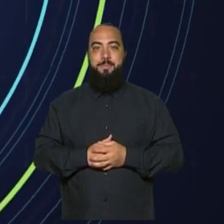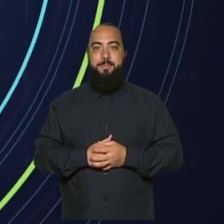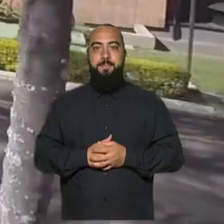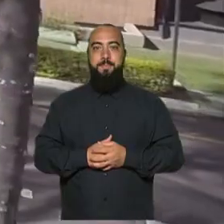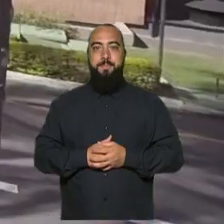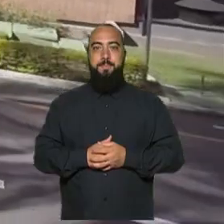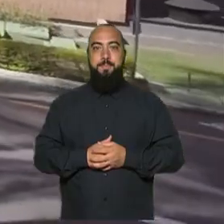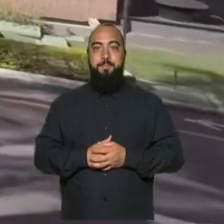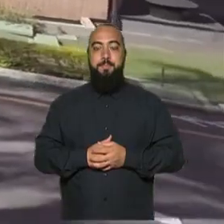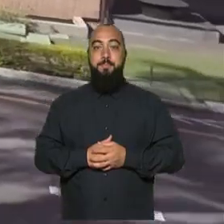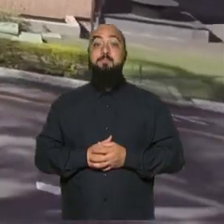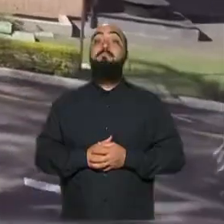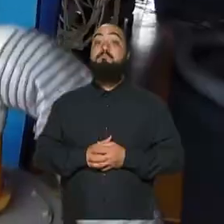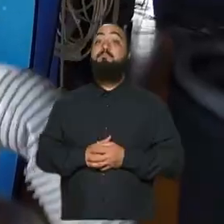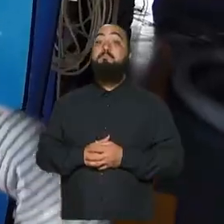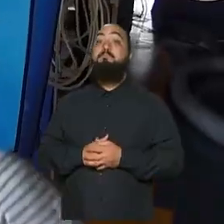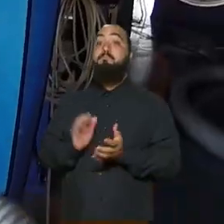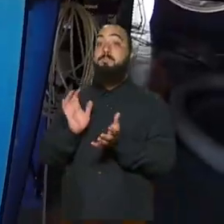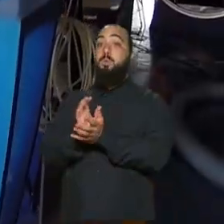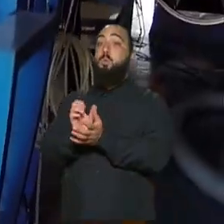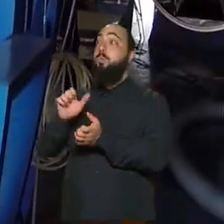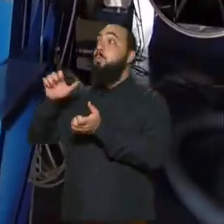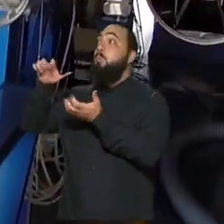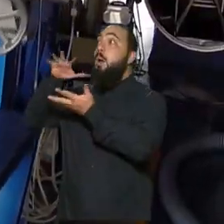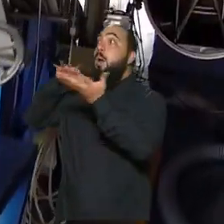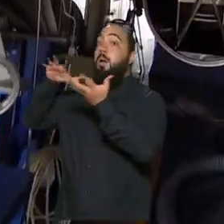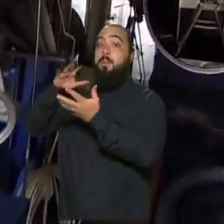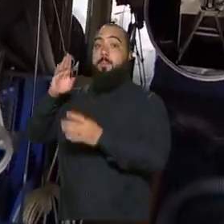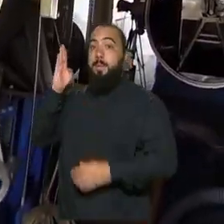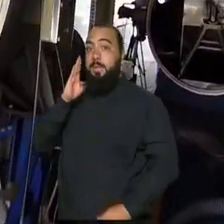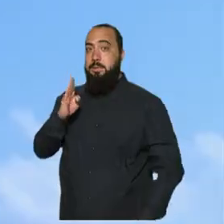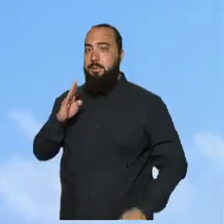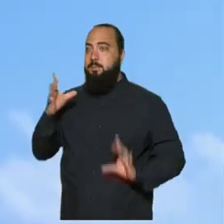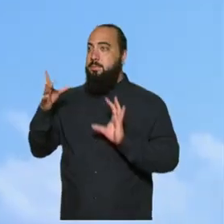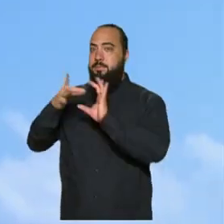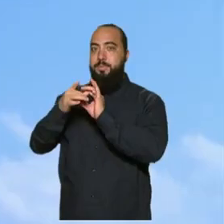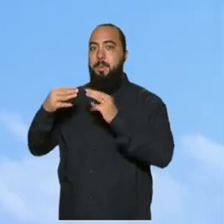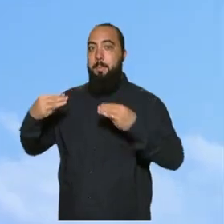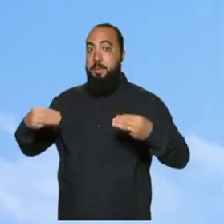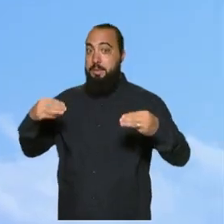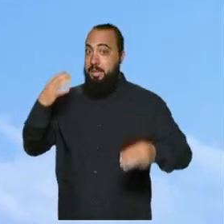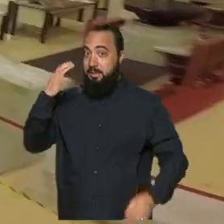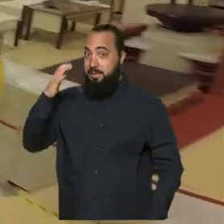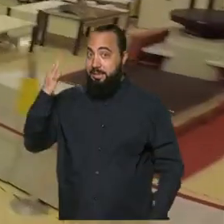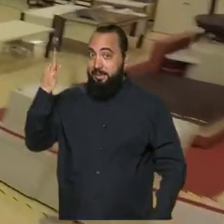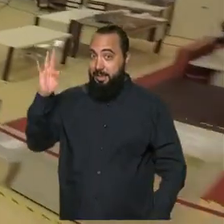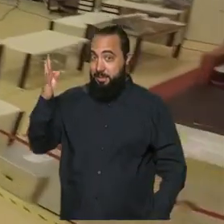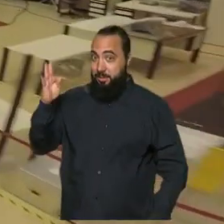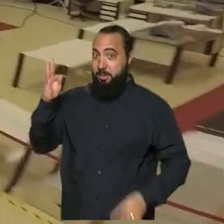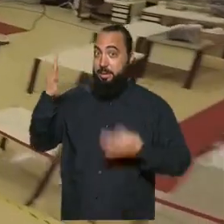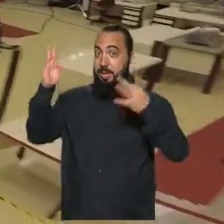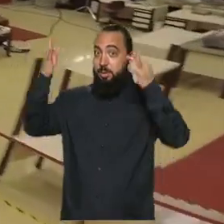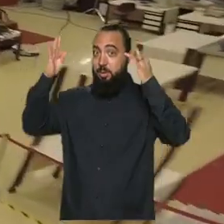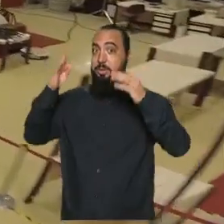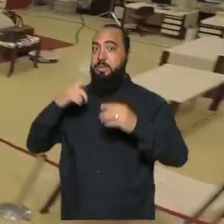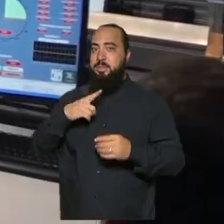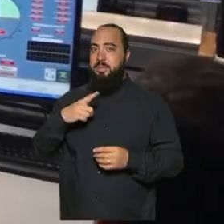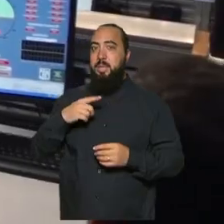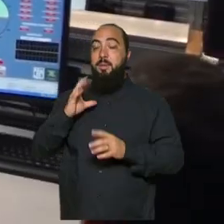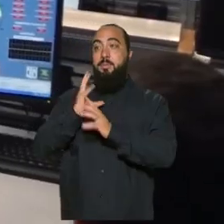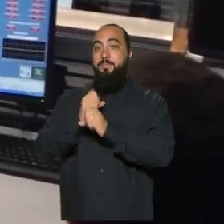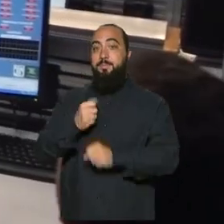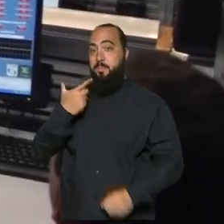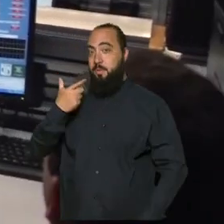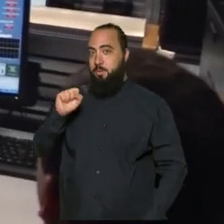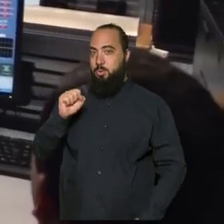A Agência Espacial Brasileira, a autarquia vinculada ao Ministério da Ciência, Tecnologia e Inovações, completou 28